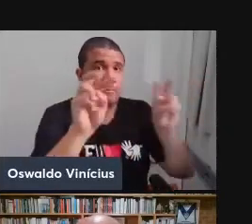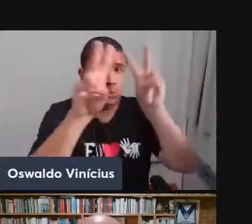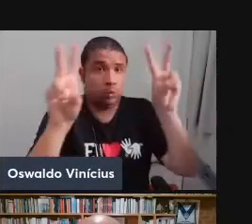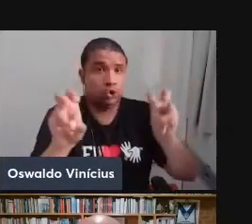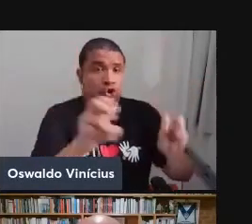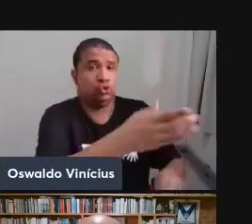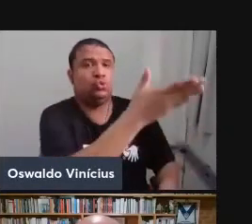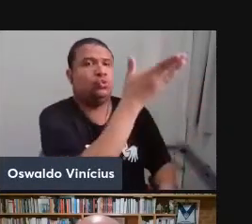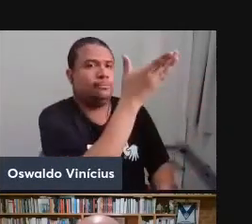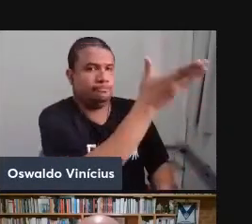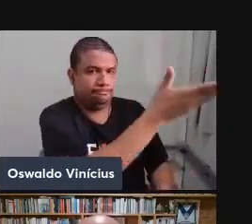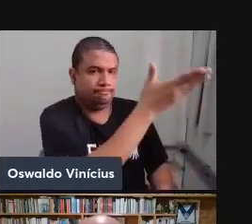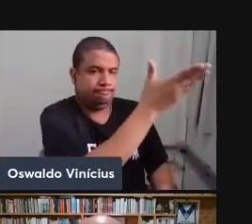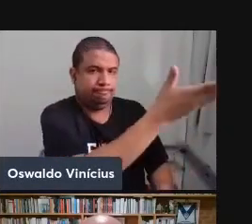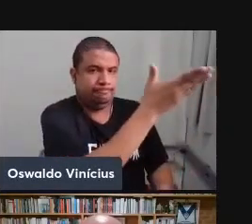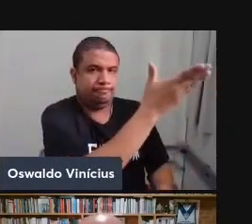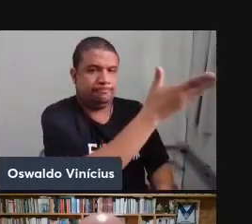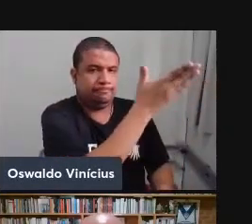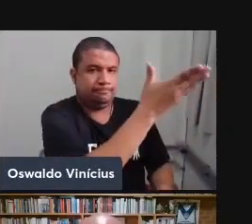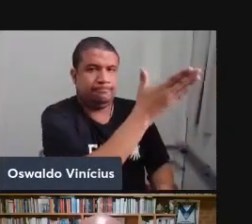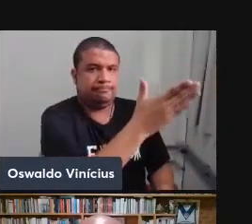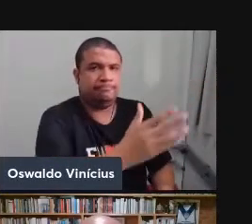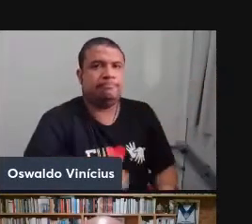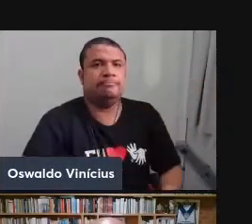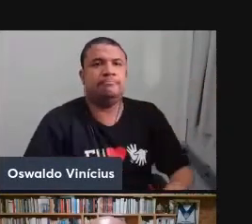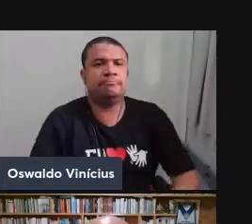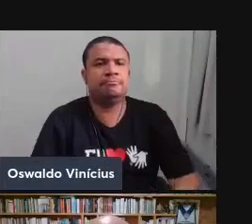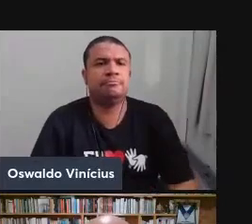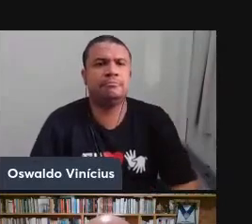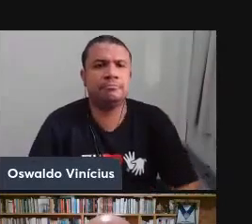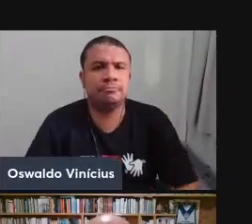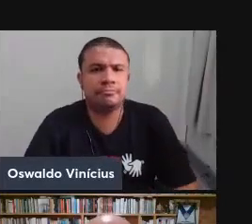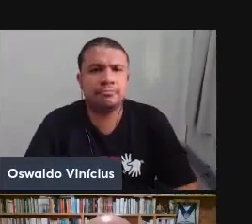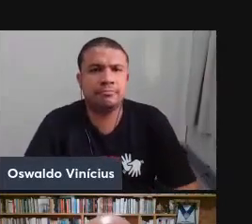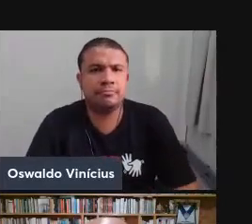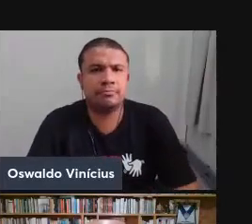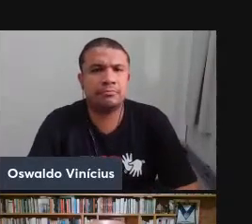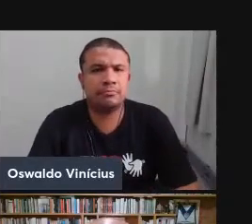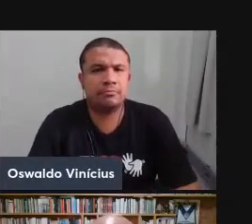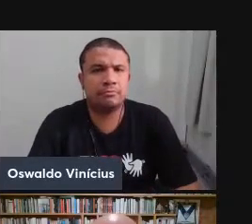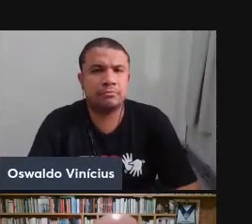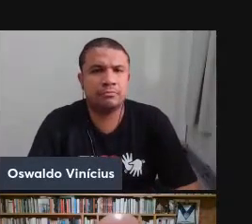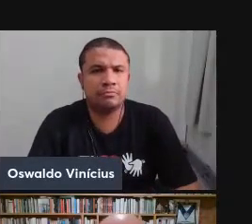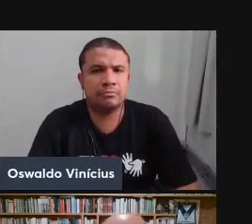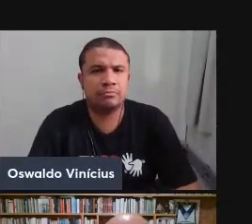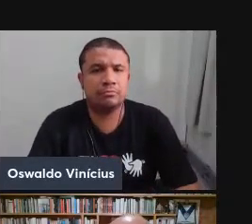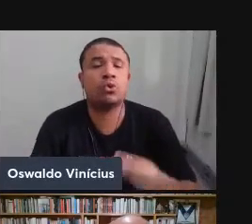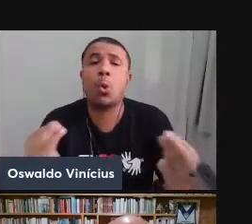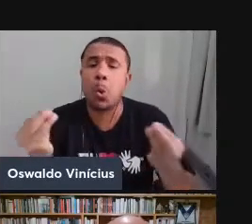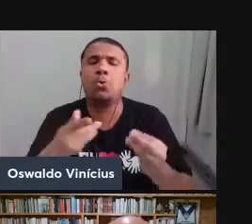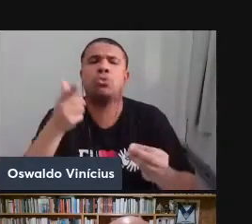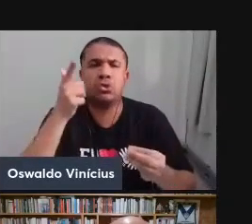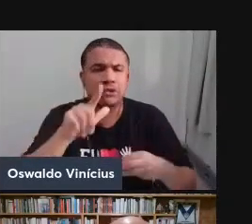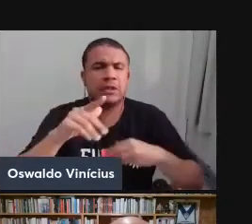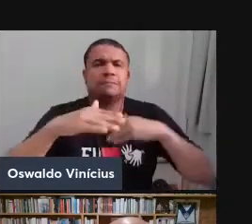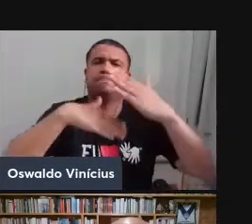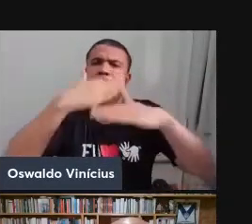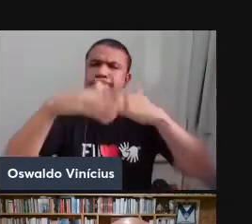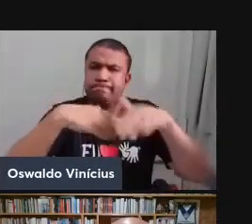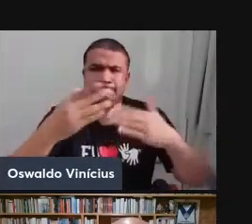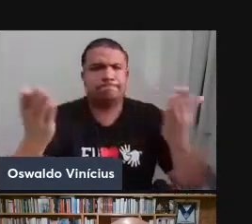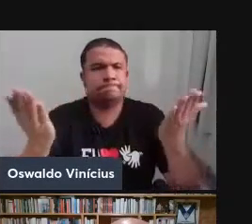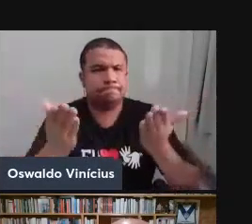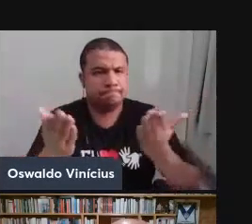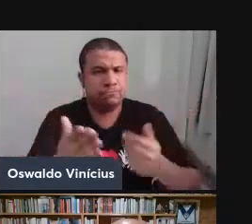Nomadismo e Educação Anárquica. E vamos ver o que a gente consegue avançar a partir daqui.